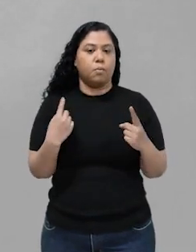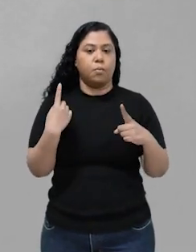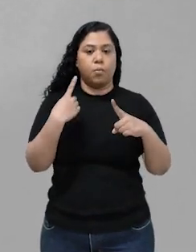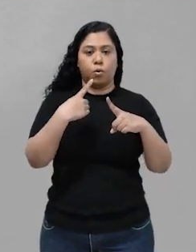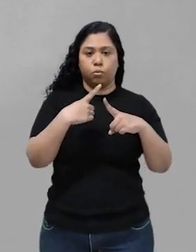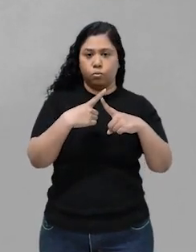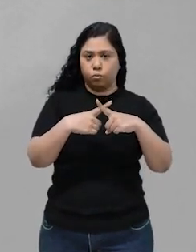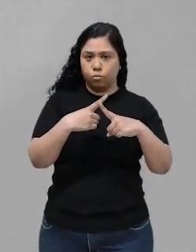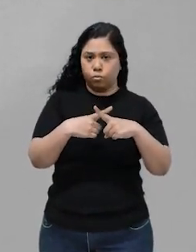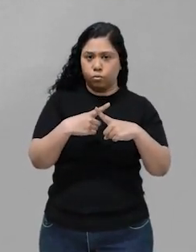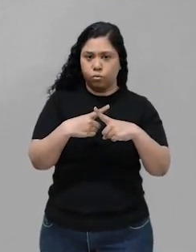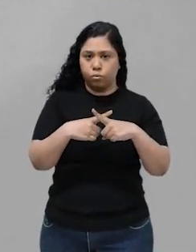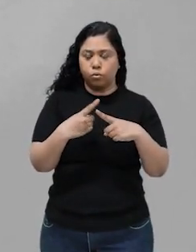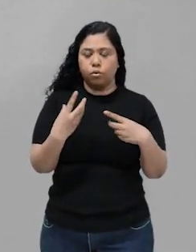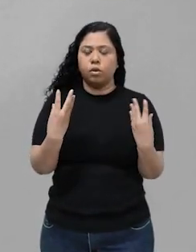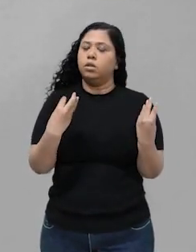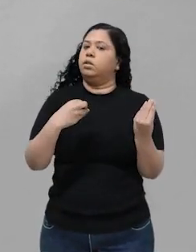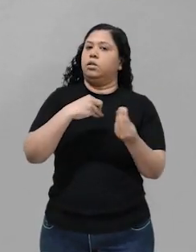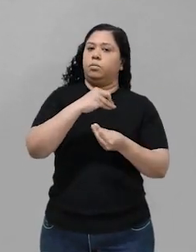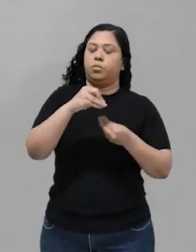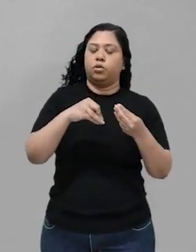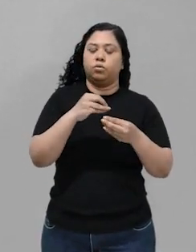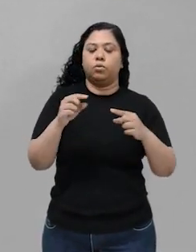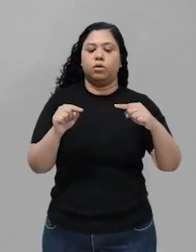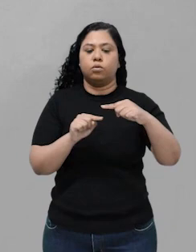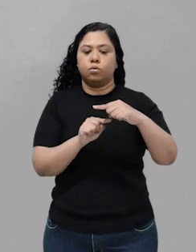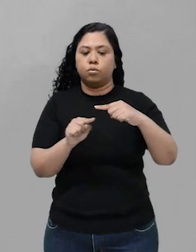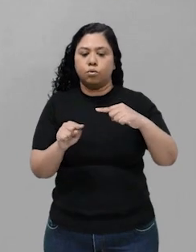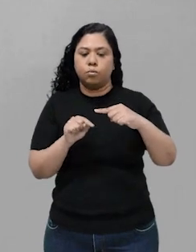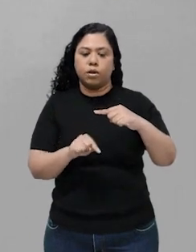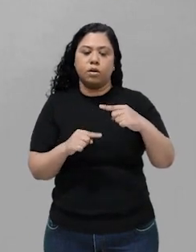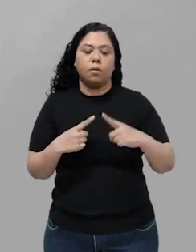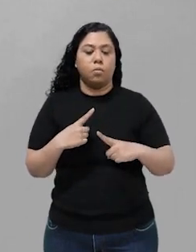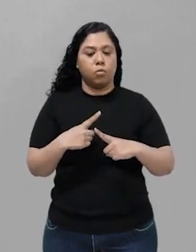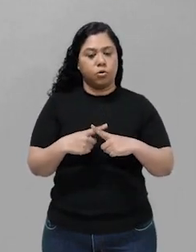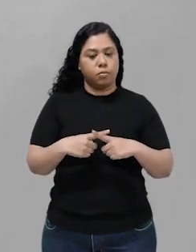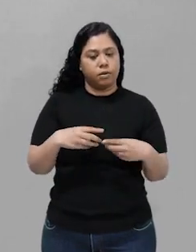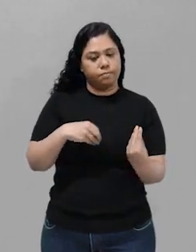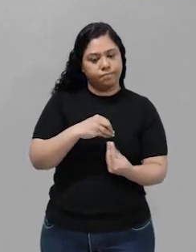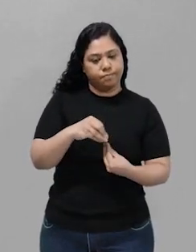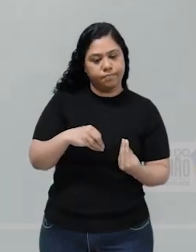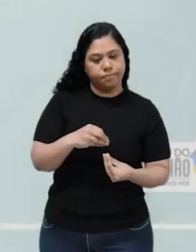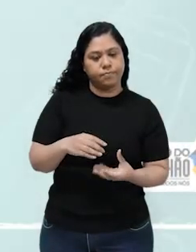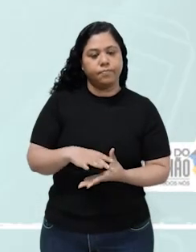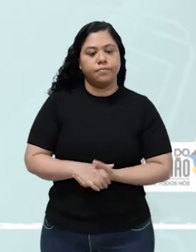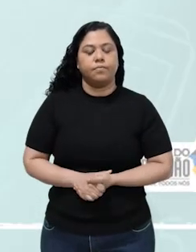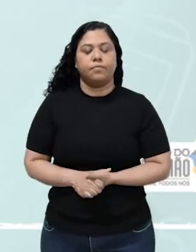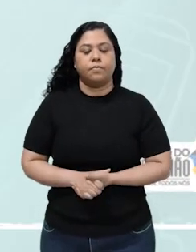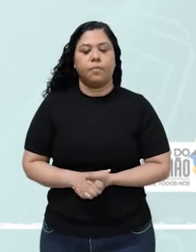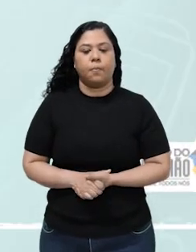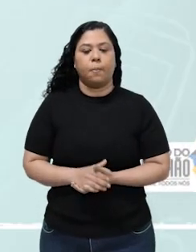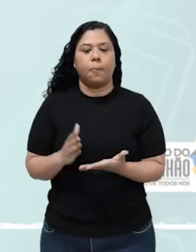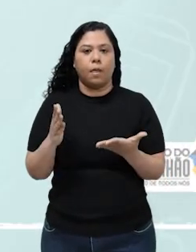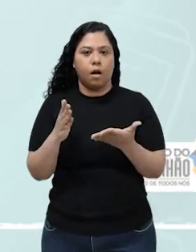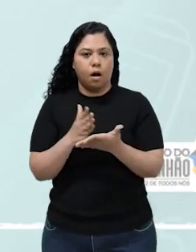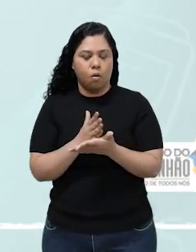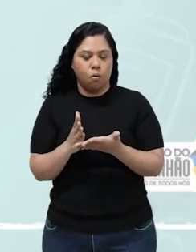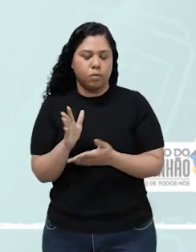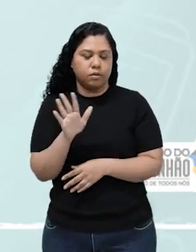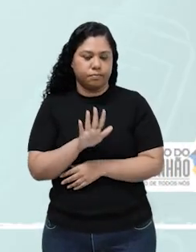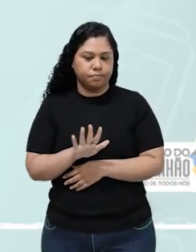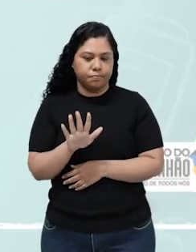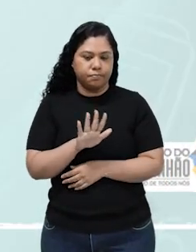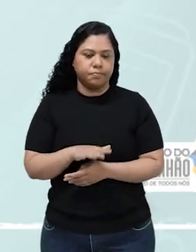sobre o produto dos reagentes. Vamos apresentar algumas situações para vocês.